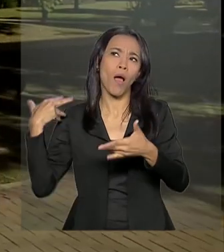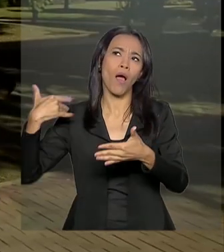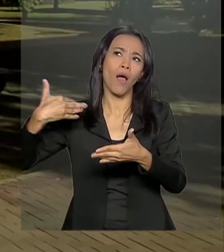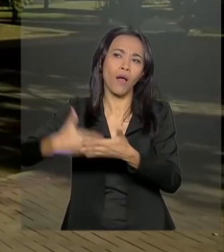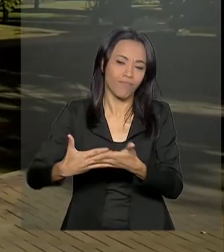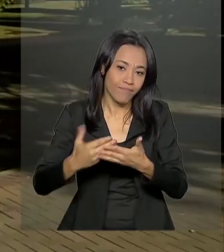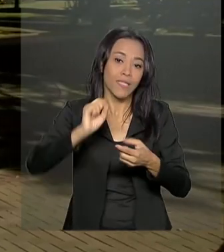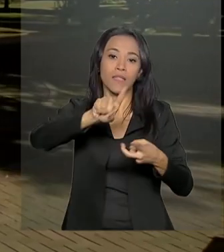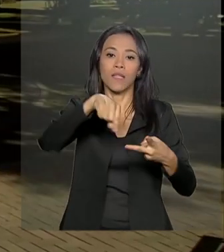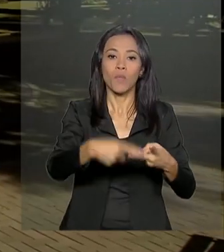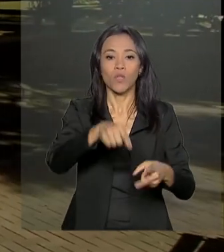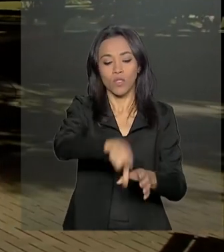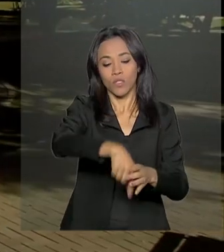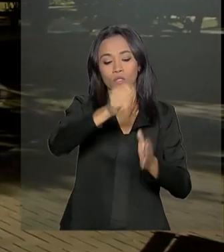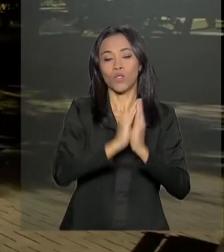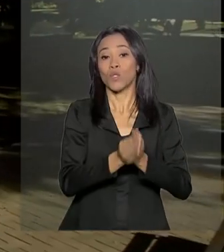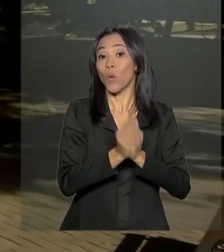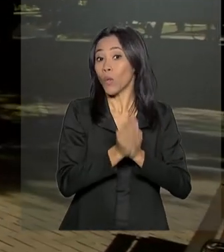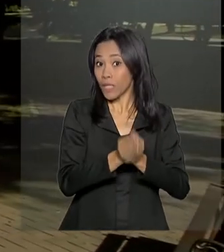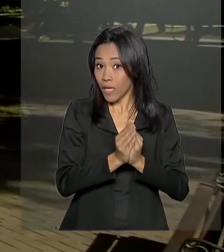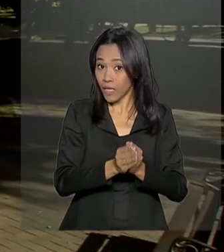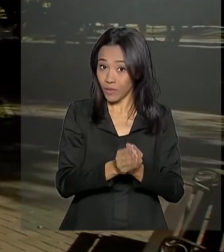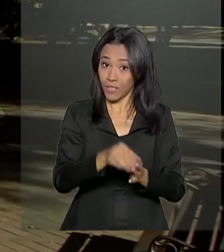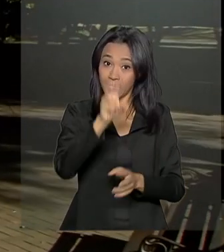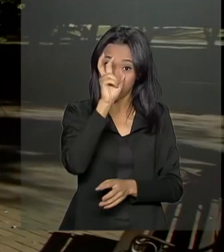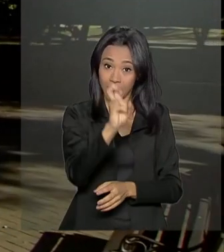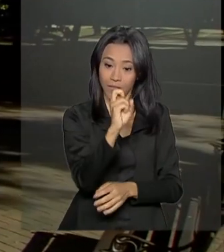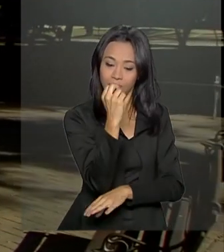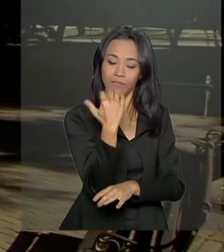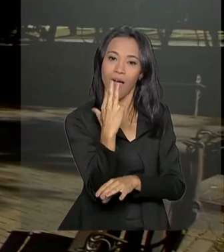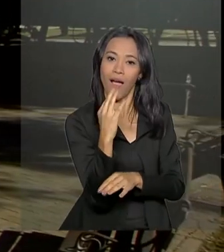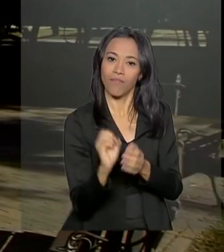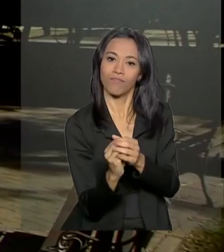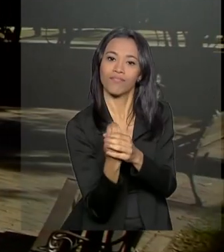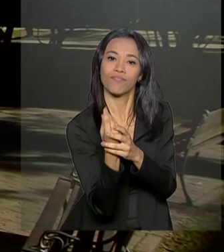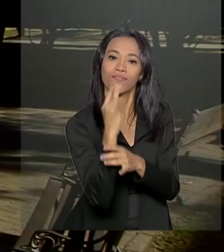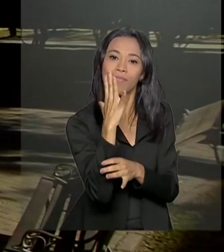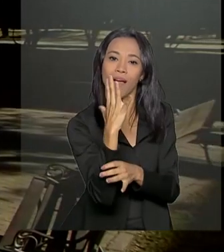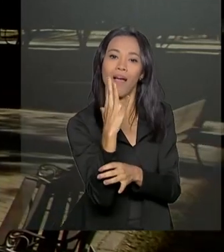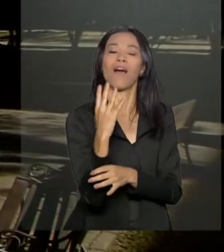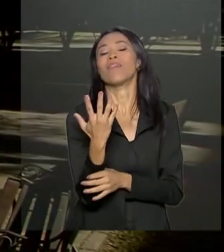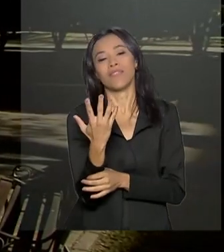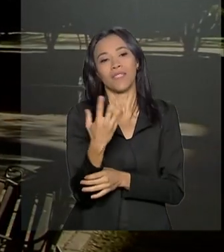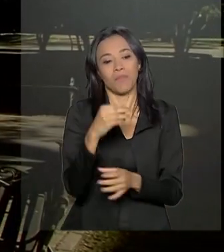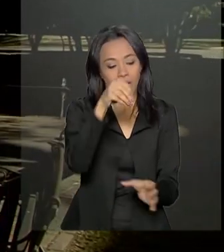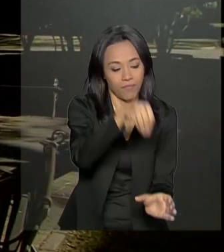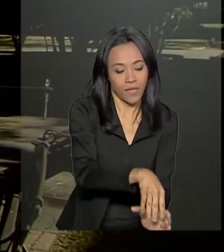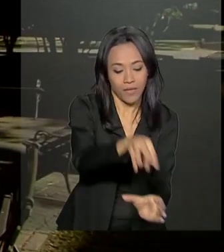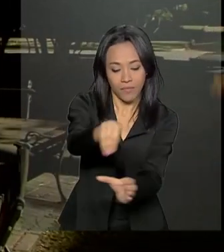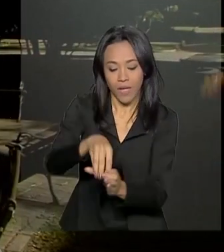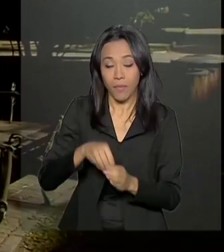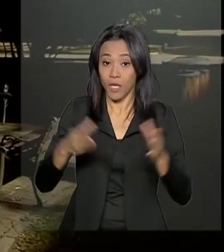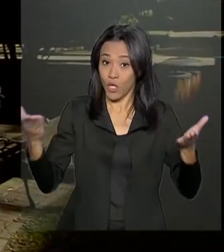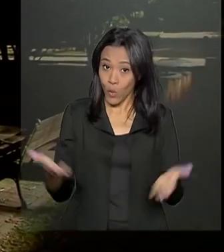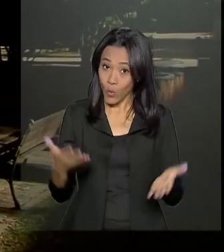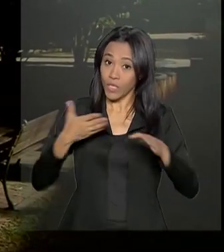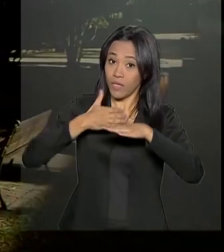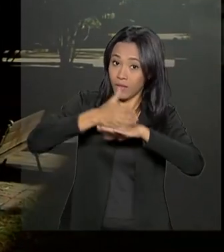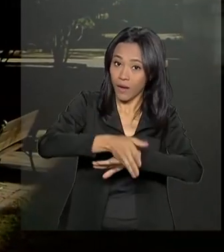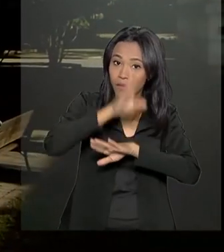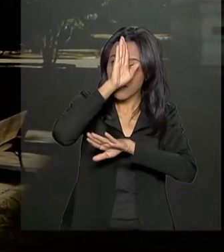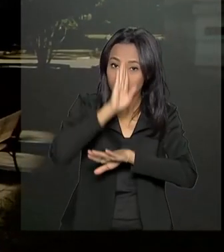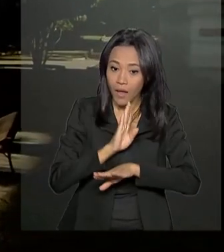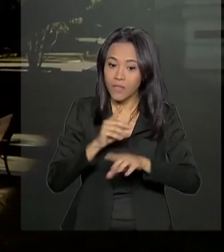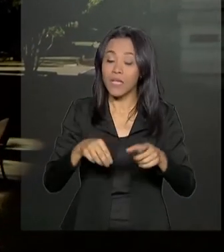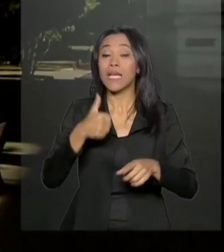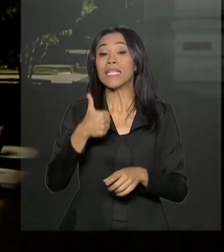acontece um sorteio de cinco mudas para serem plantadas. E hoje, a entrada é gratuita. O Jardim Botânico do Rio de Janeiro foi inaugurado